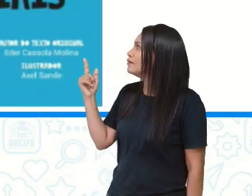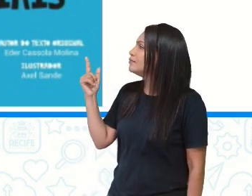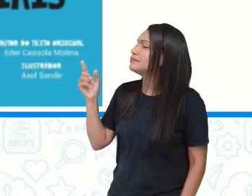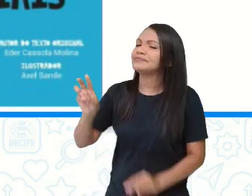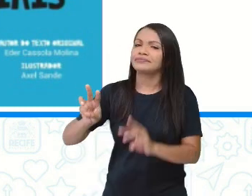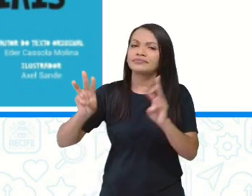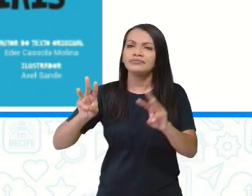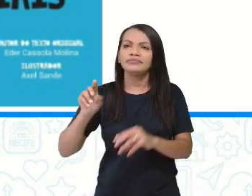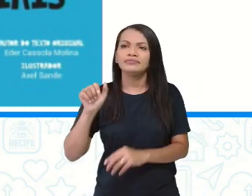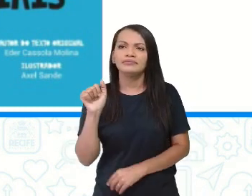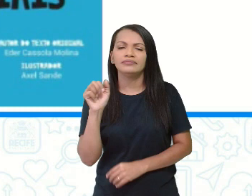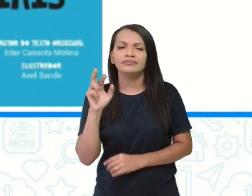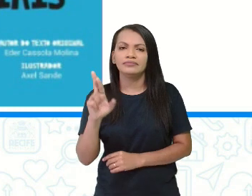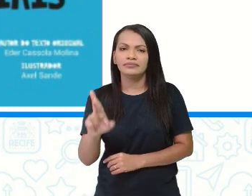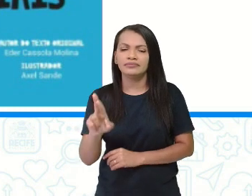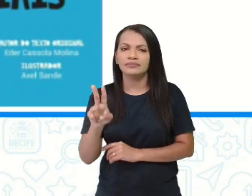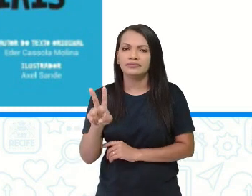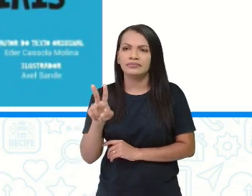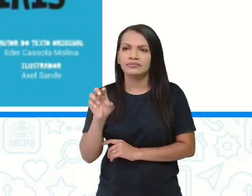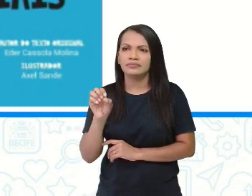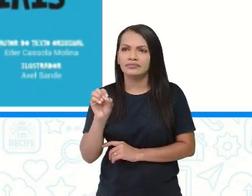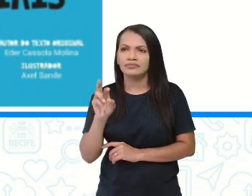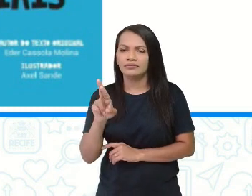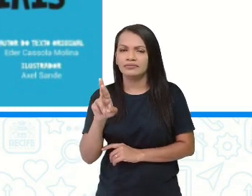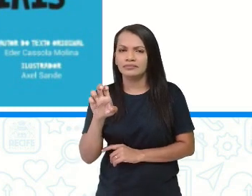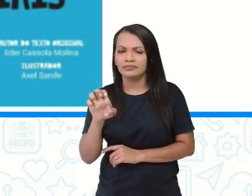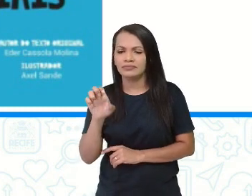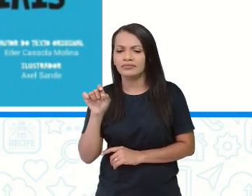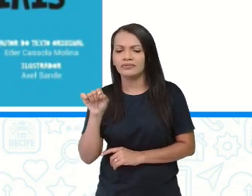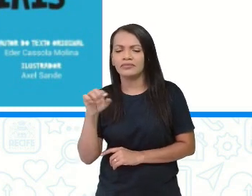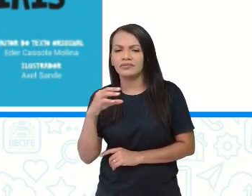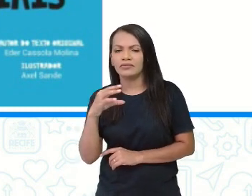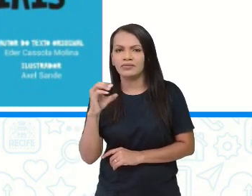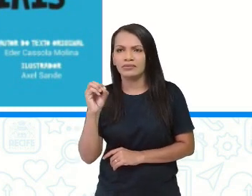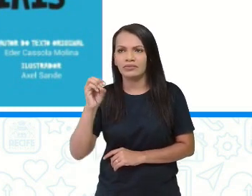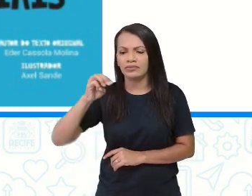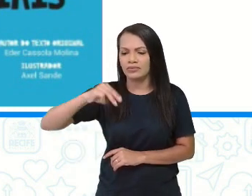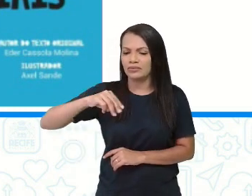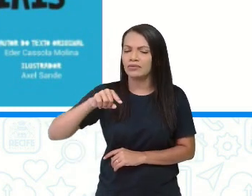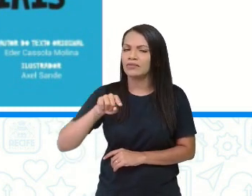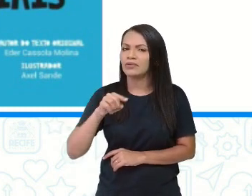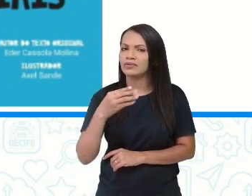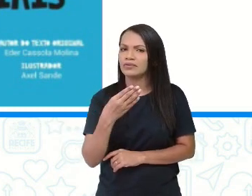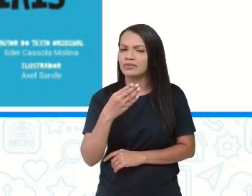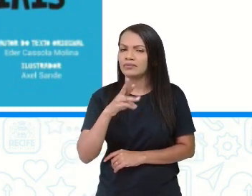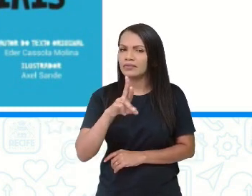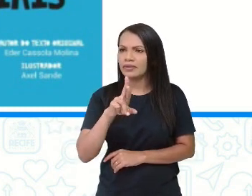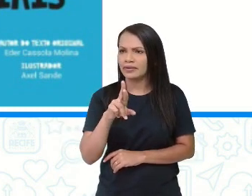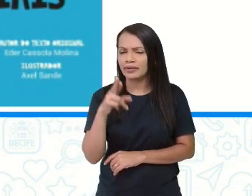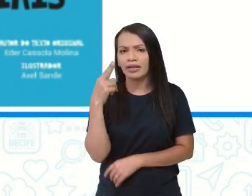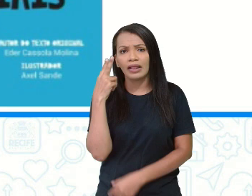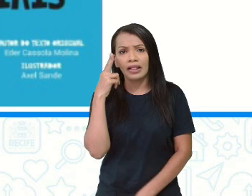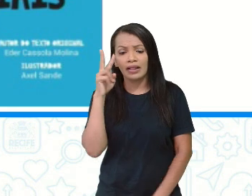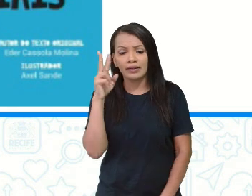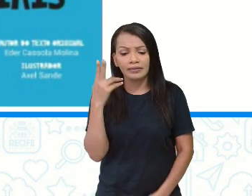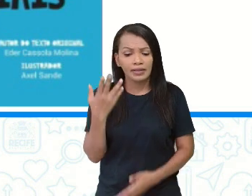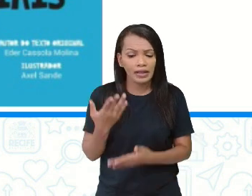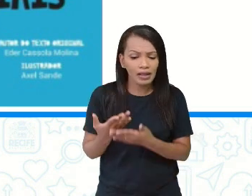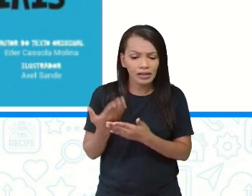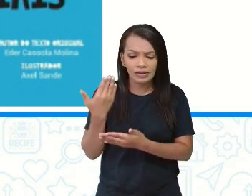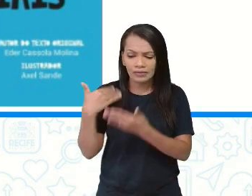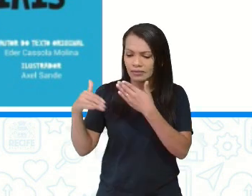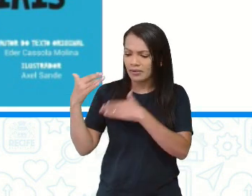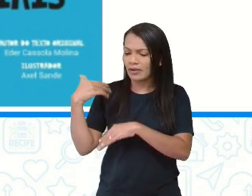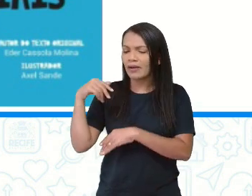luz e seus efeitos especiais, não é? De Éder Molina. Lembra que na aula passada eu já